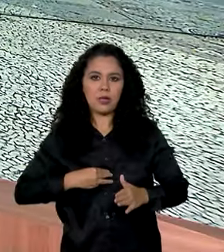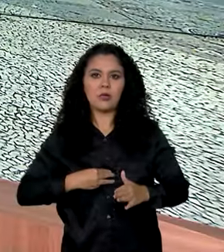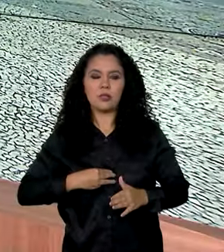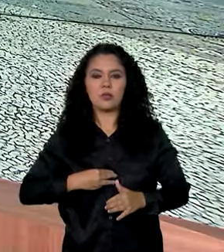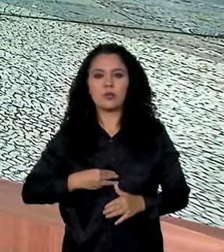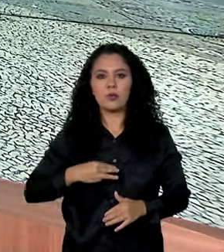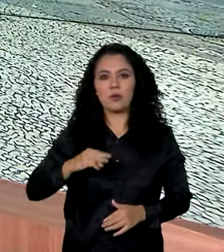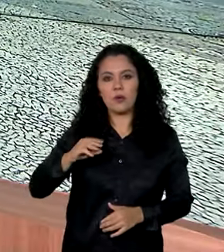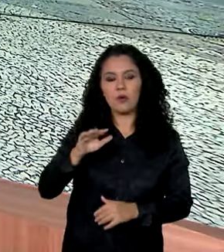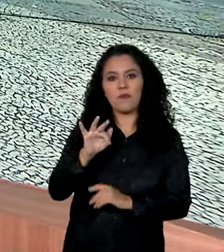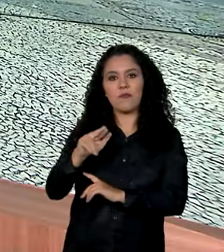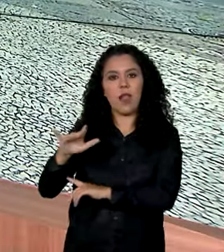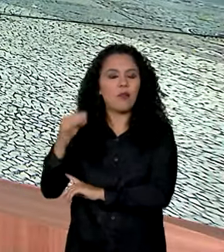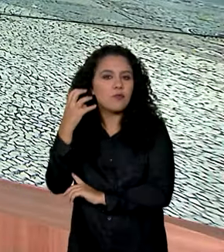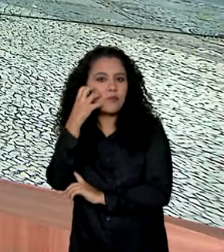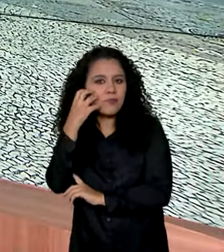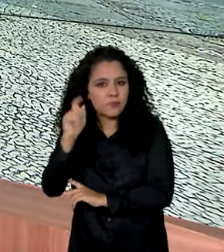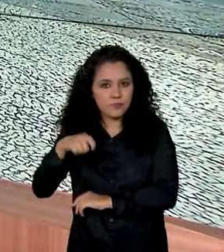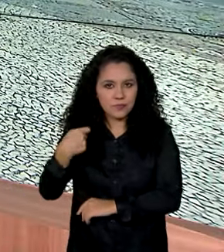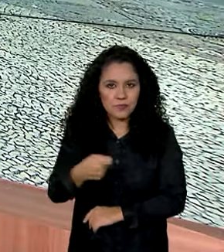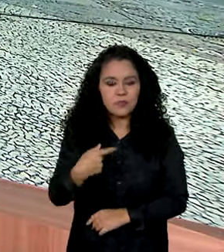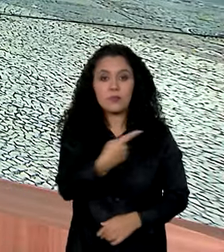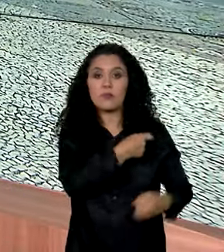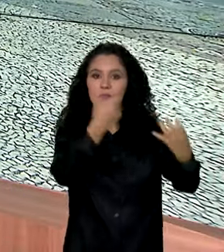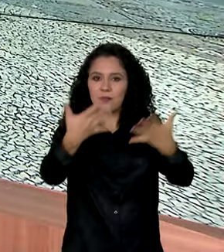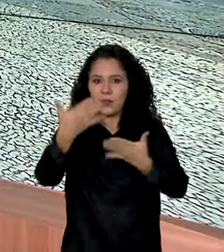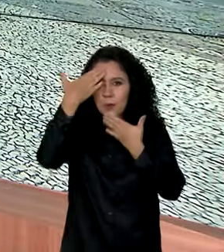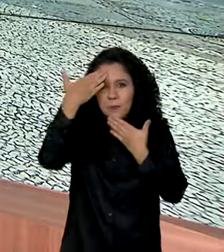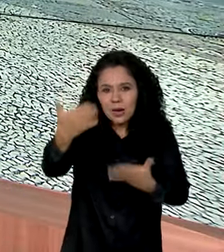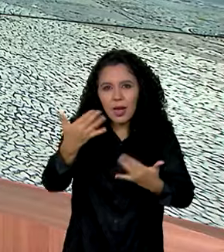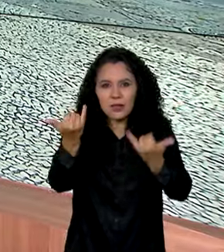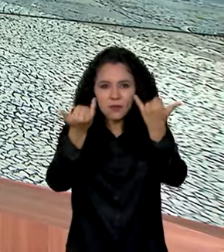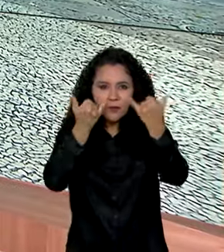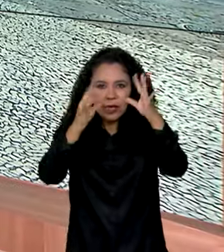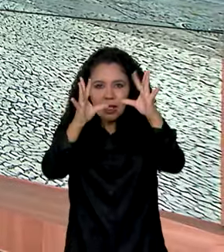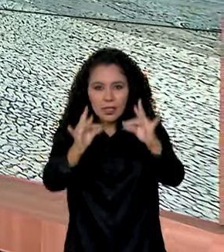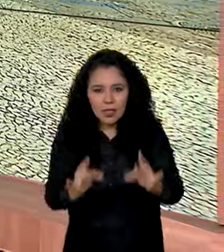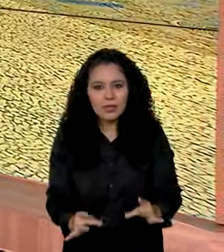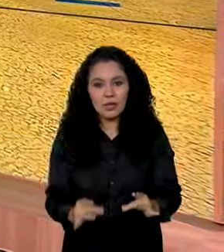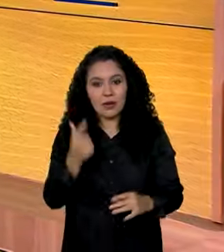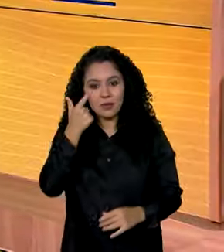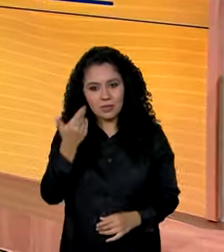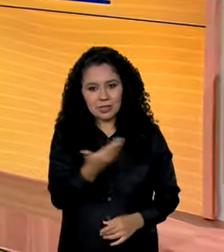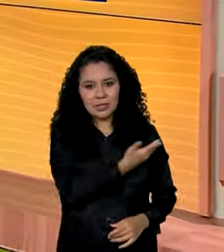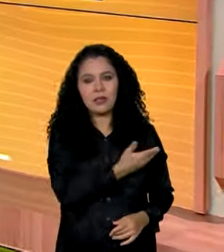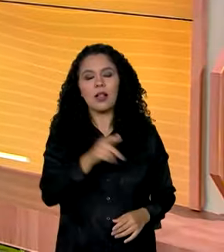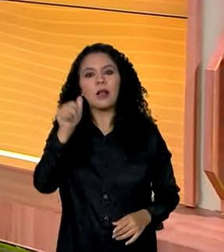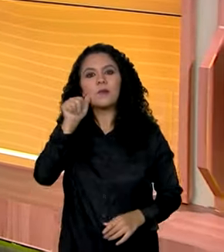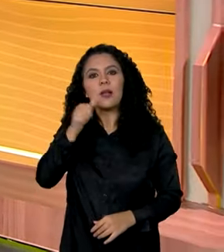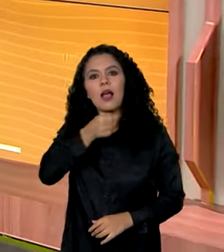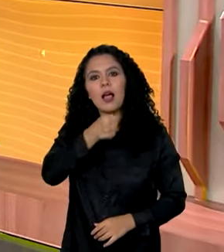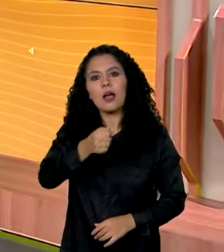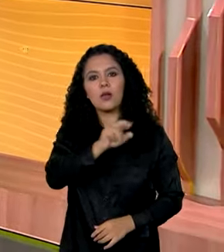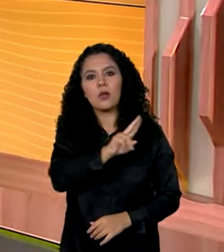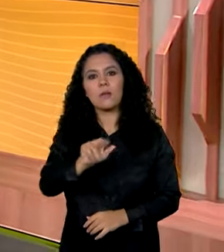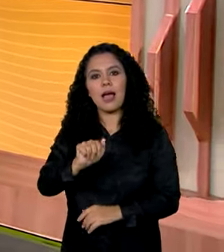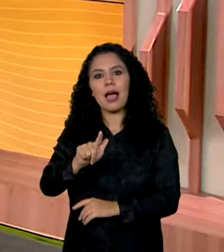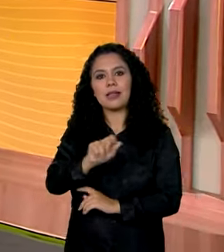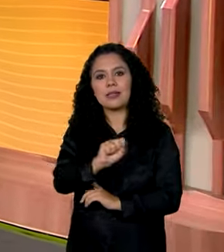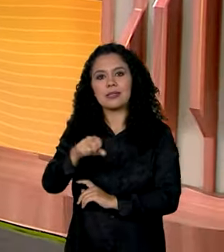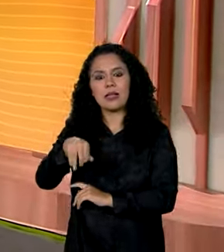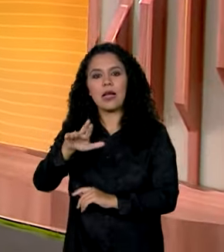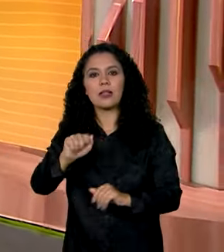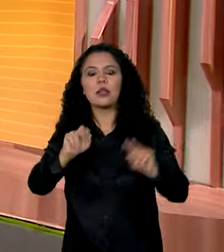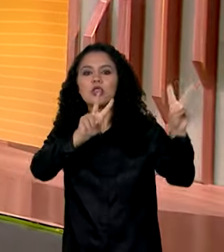você. Ok, obrigada pelas informações. Bom trabalho para você. Você conferiu as informações aí de Alessandra Lago sobre a manutenção